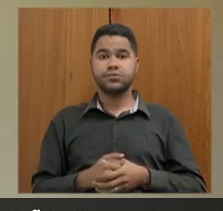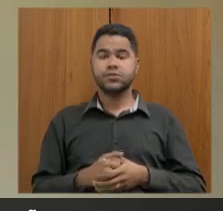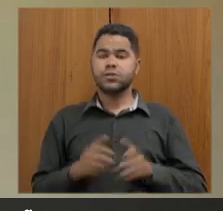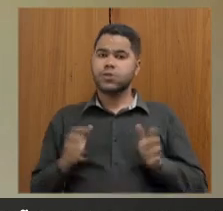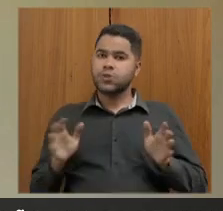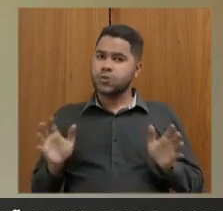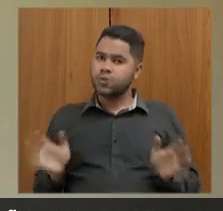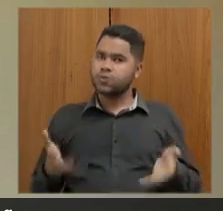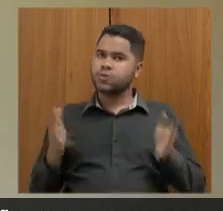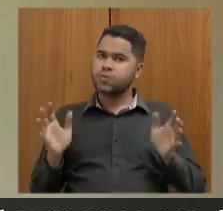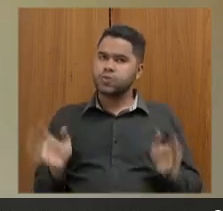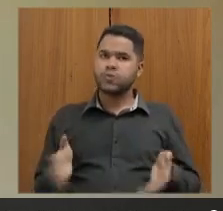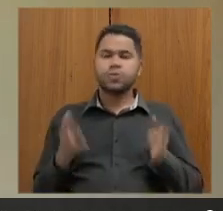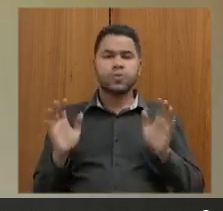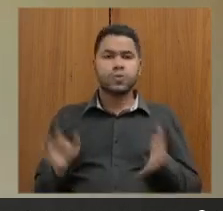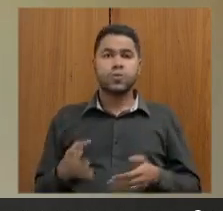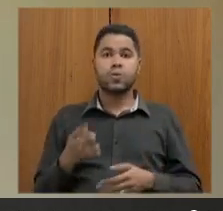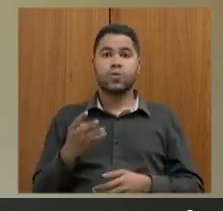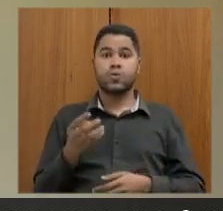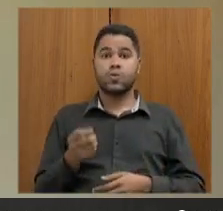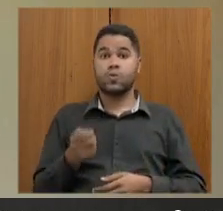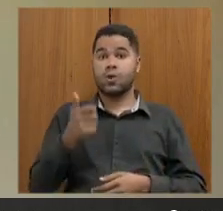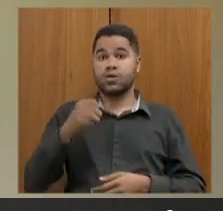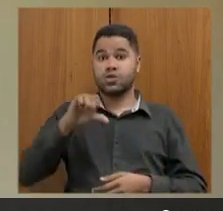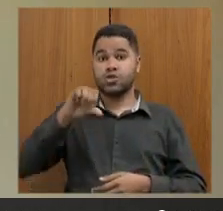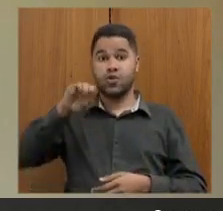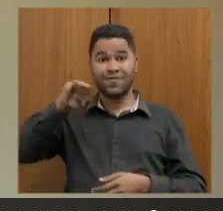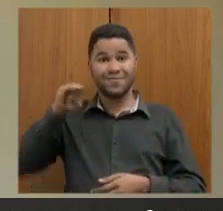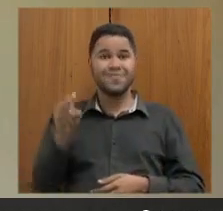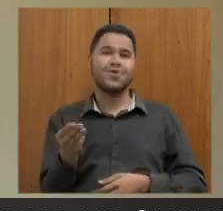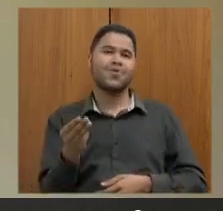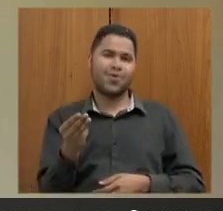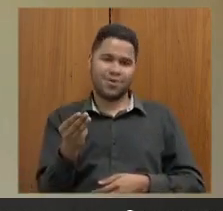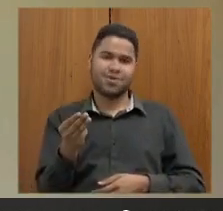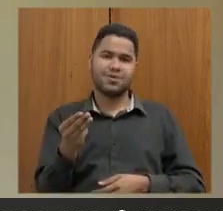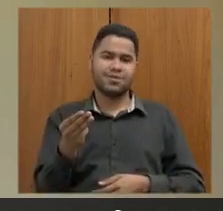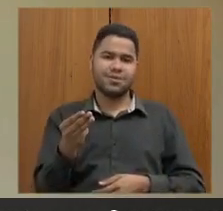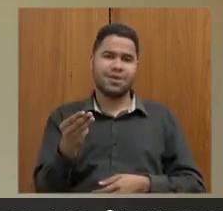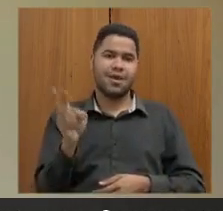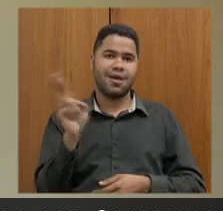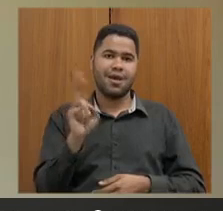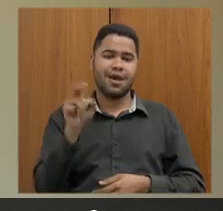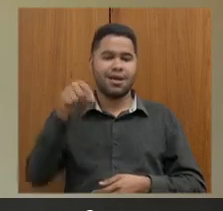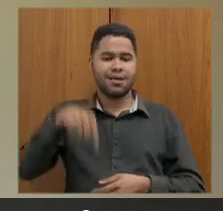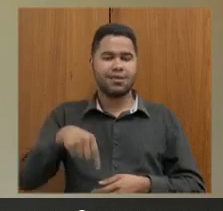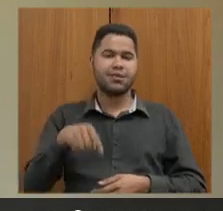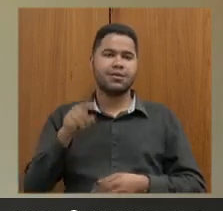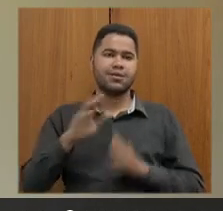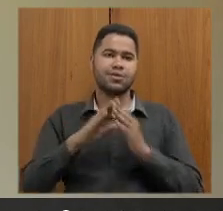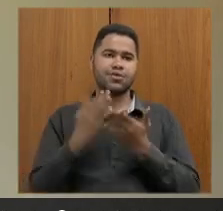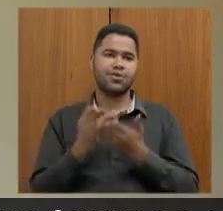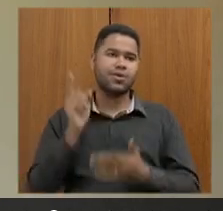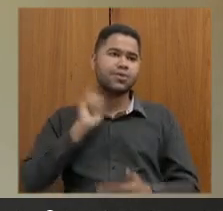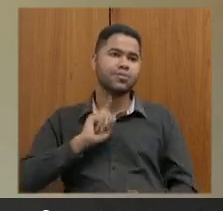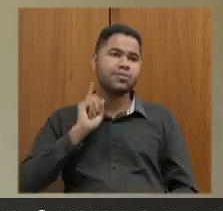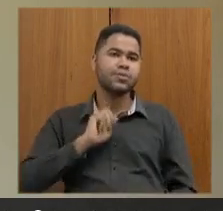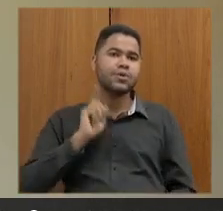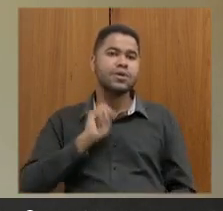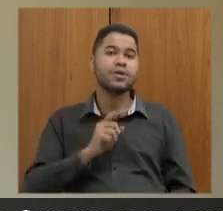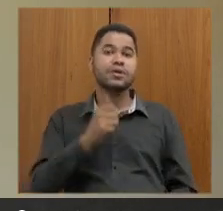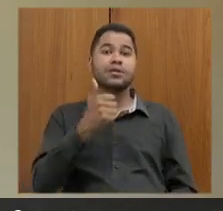quase nove milhões de reais nas escolas estaduais aqui de Minas ao longo do meu mandato foram